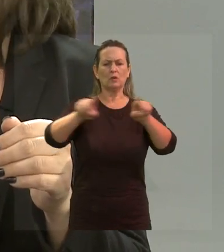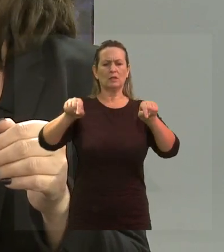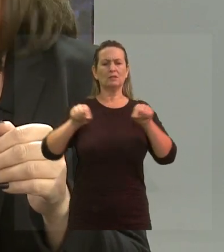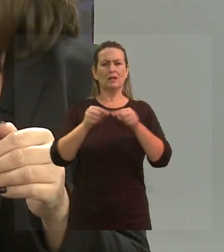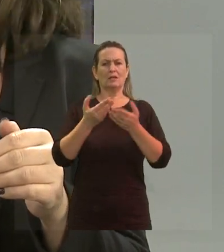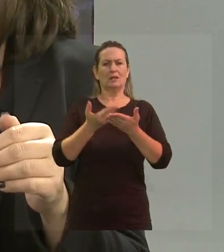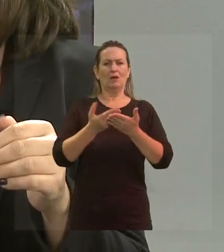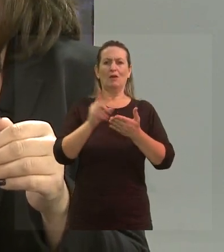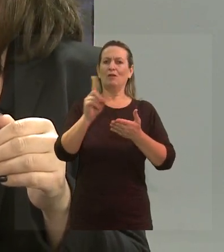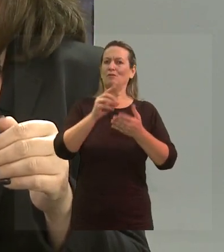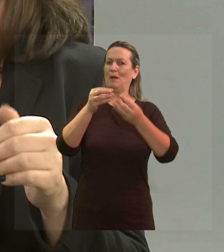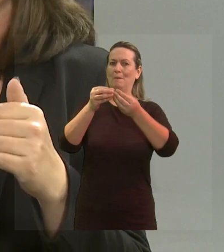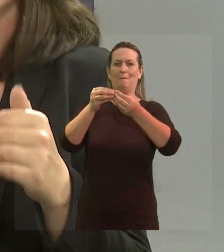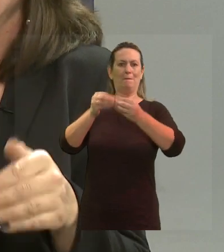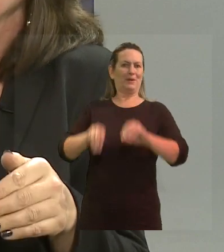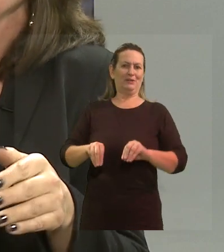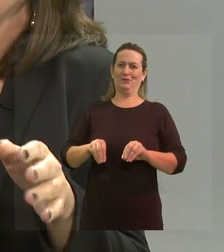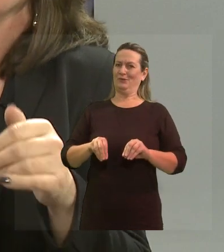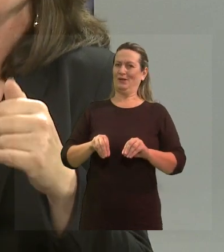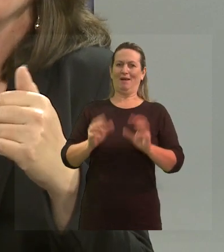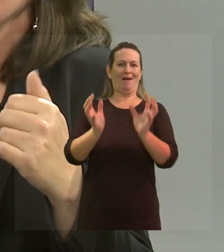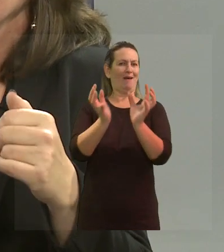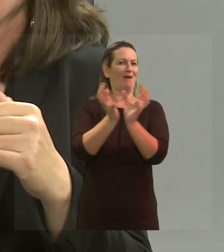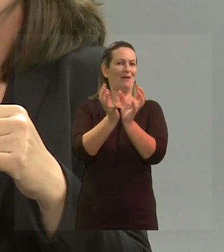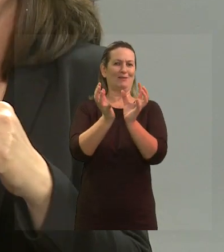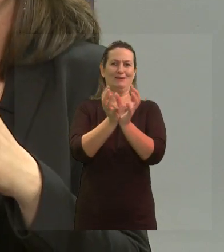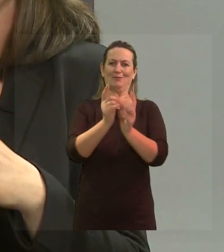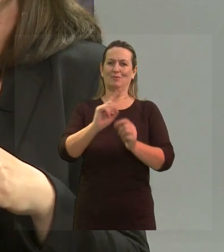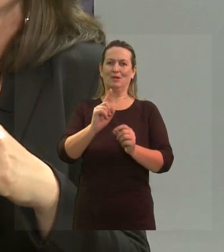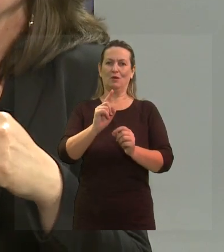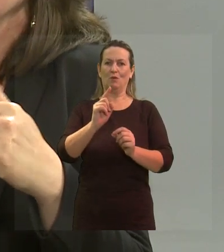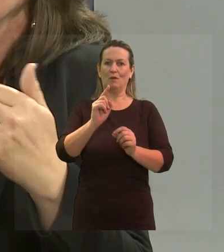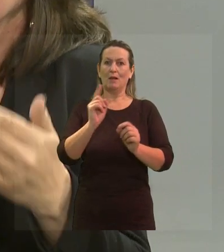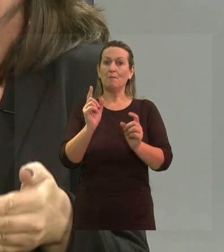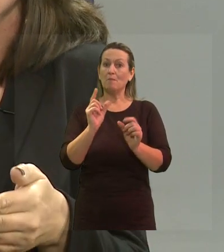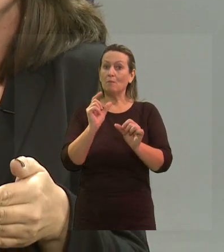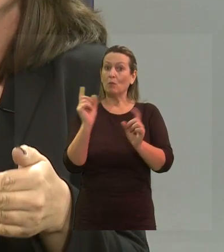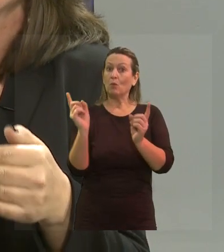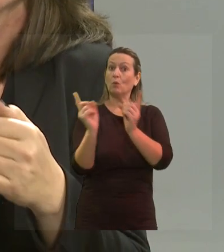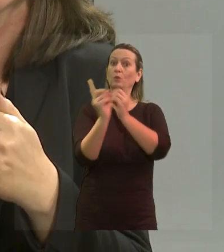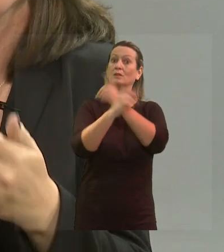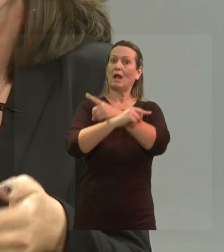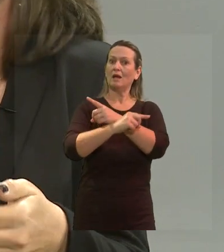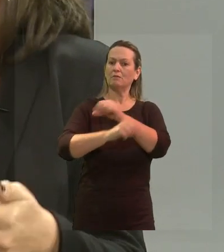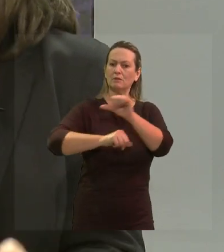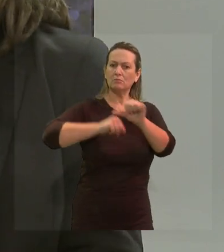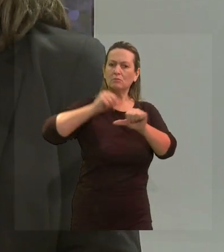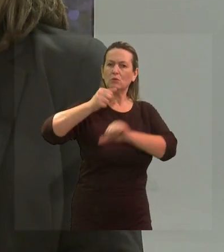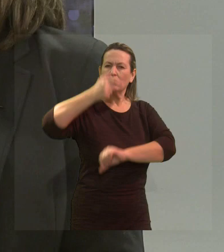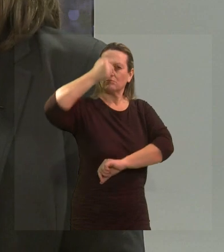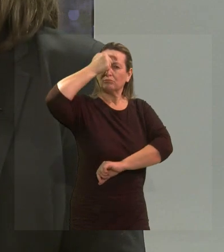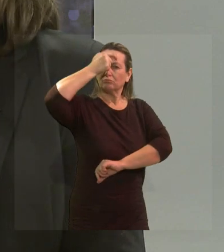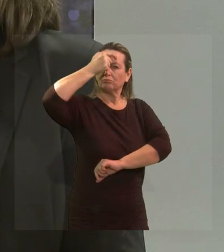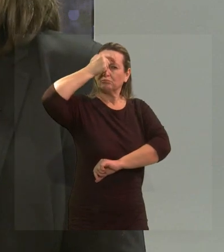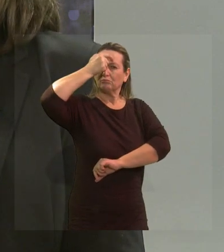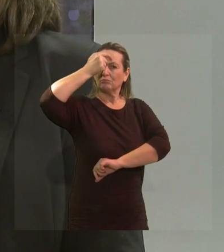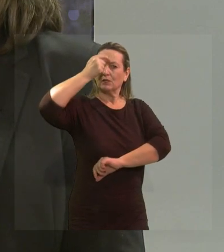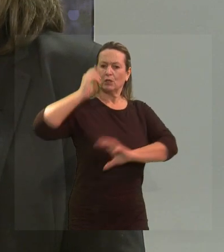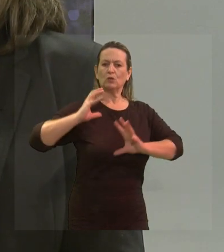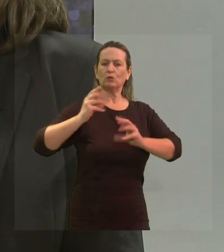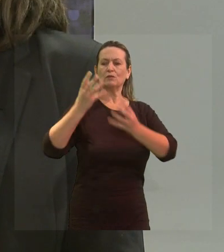não vai estar prejudicando, ao contrário, até porque vai estar formando uma mentalidade de aceitação muito maior